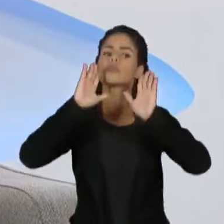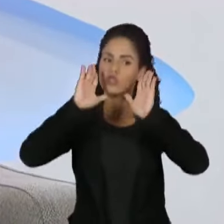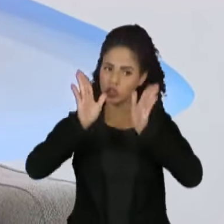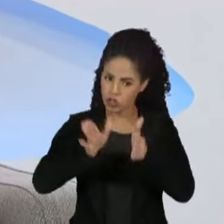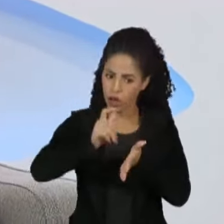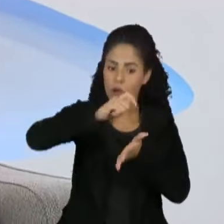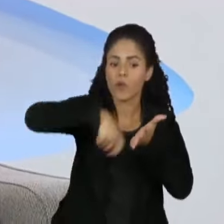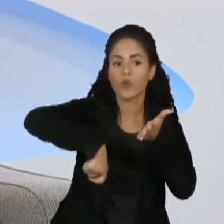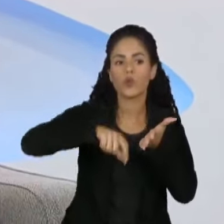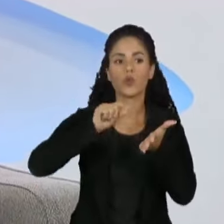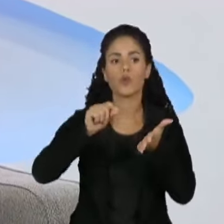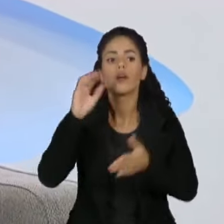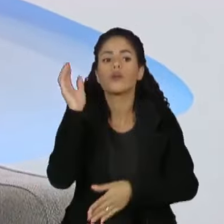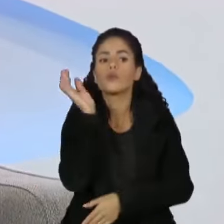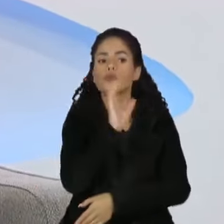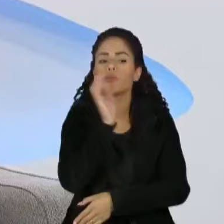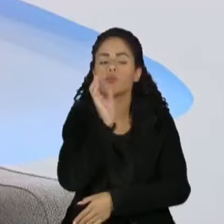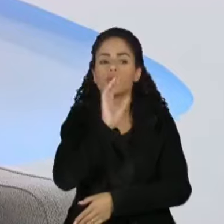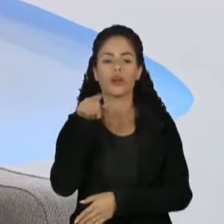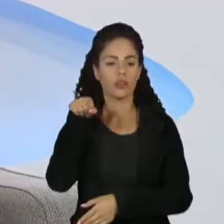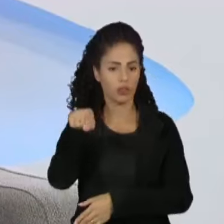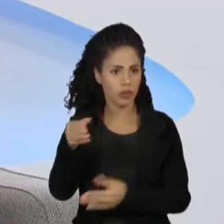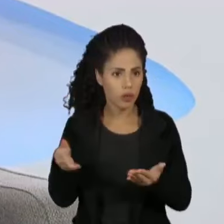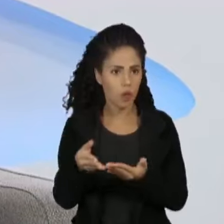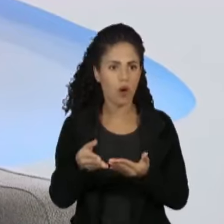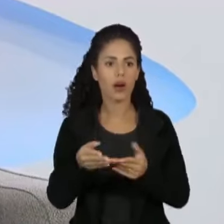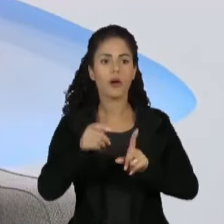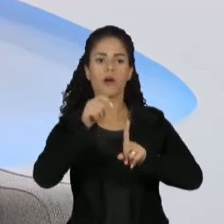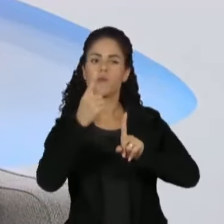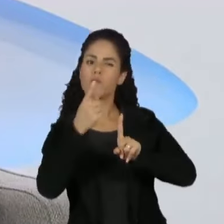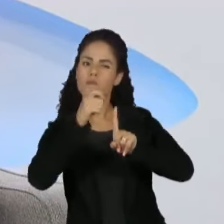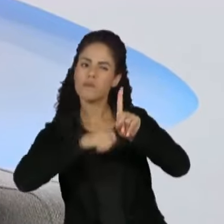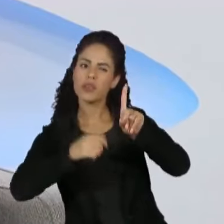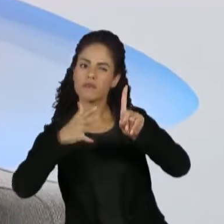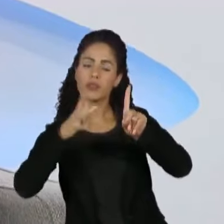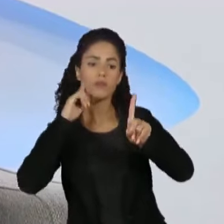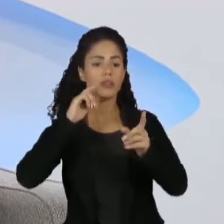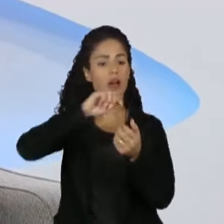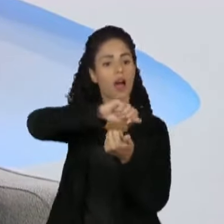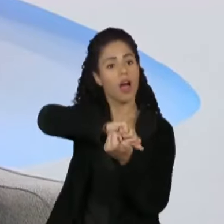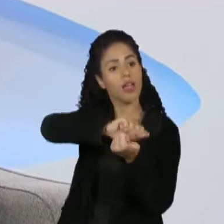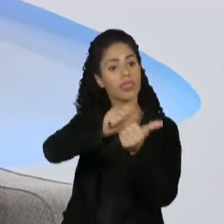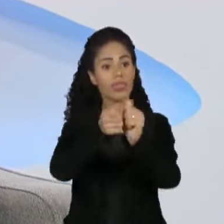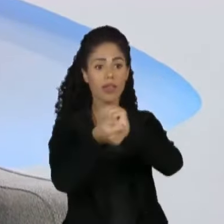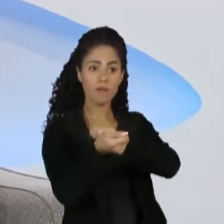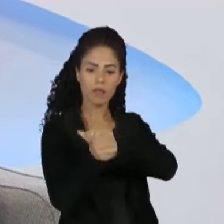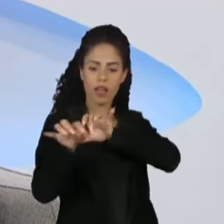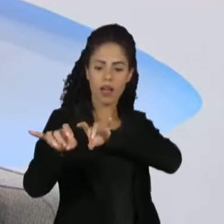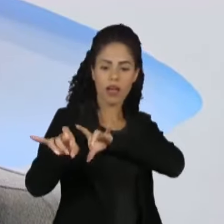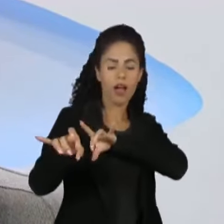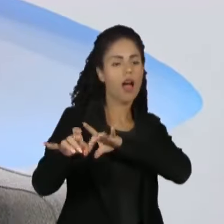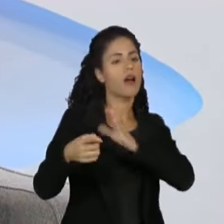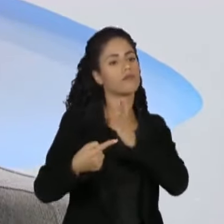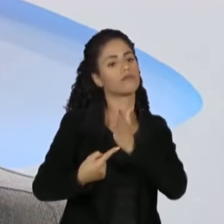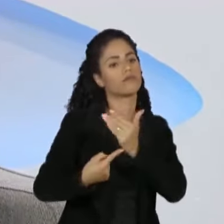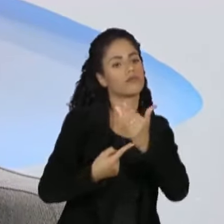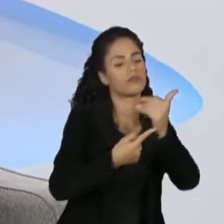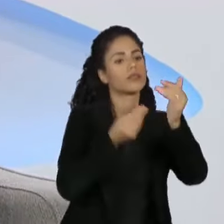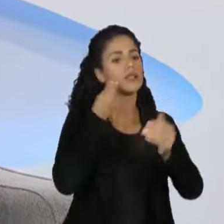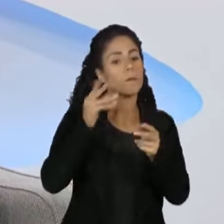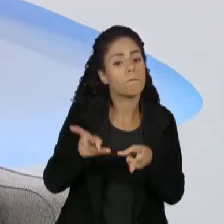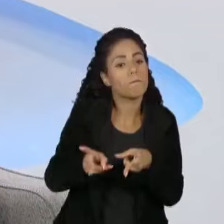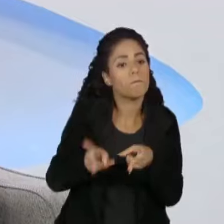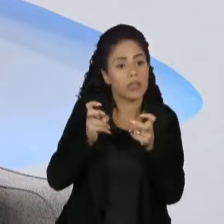contratação emergencial e, no máximo um mês e meio, nós vamos fazer uma adaptação tecnológica nesse sistema e seremos capazes de